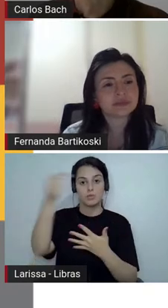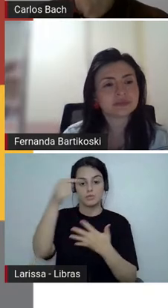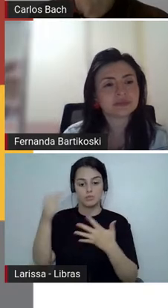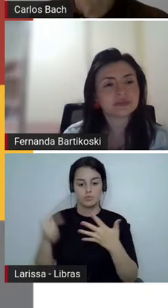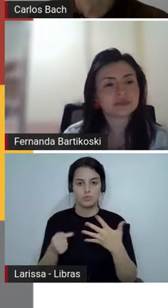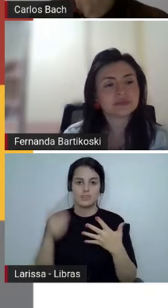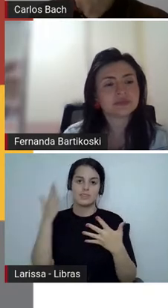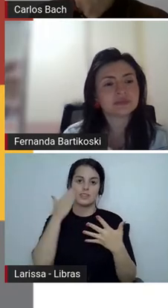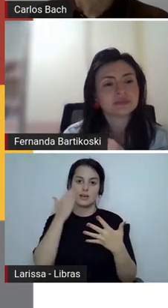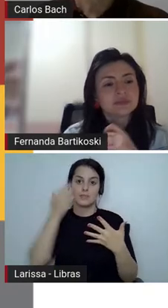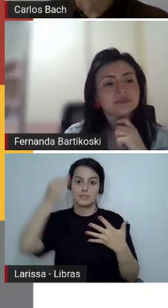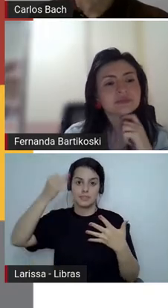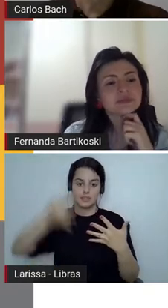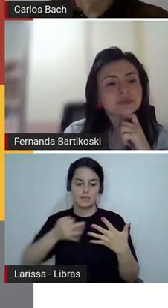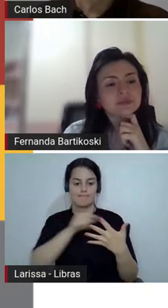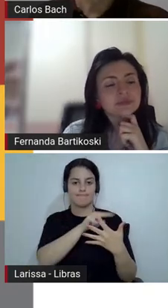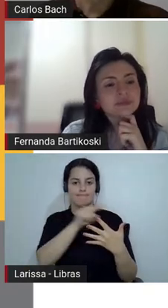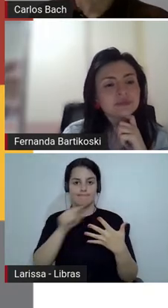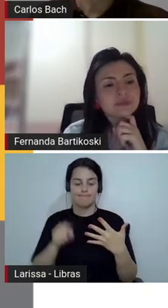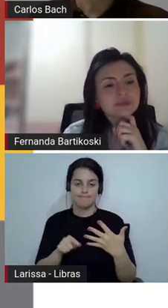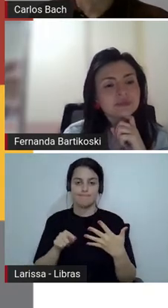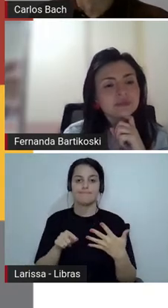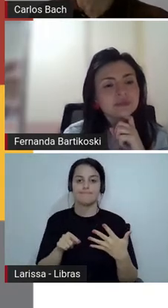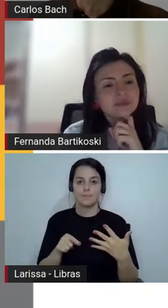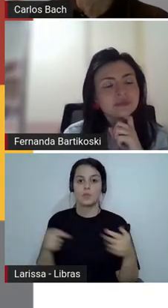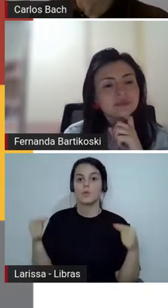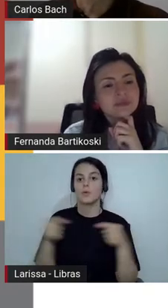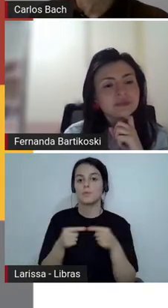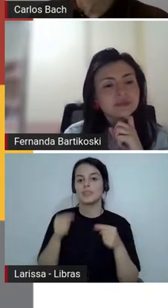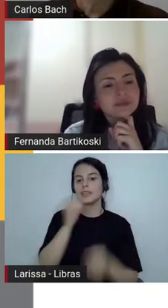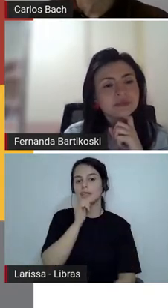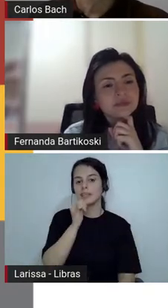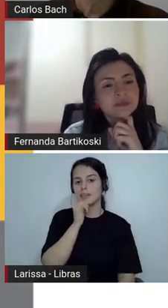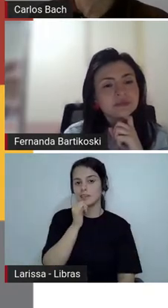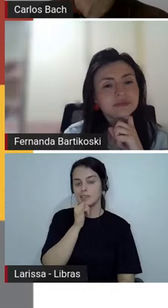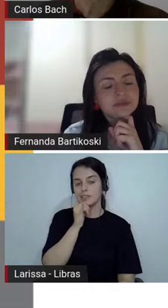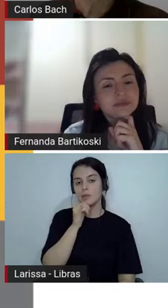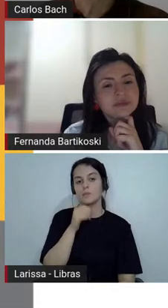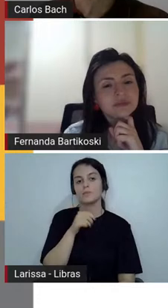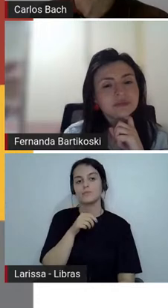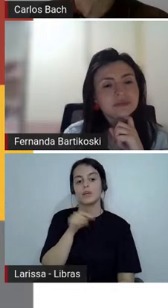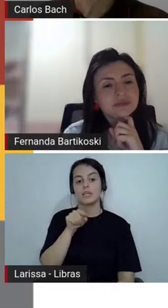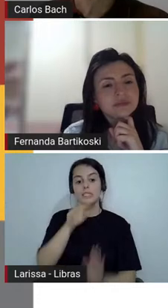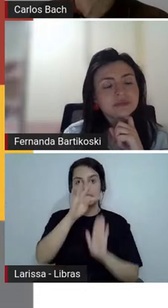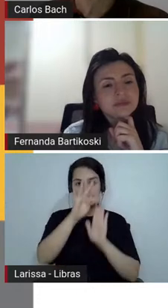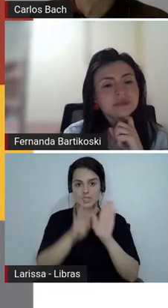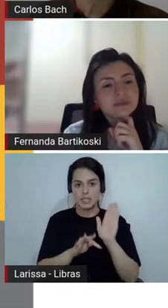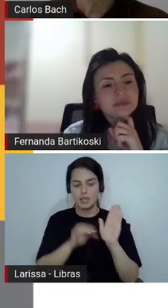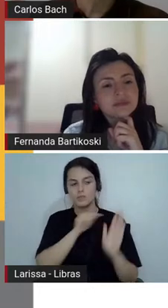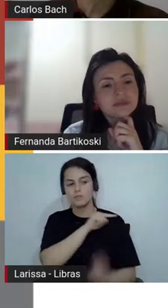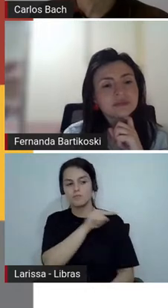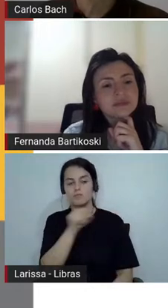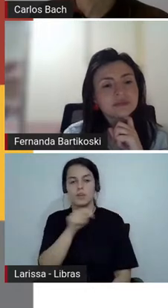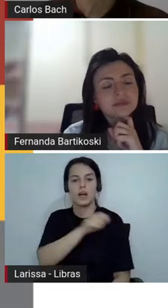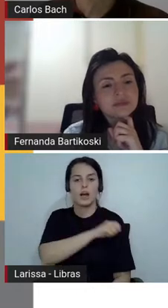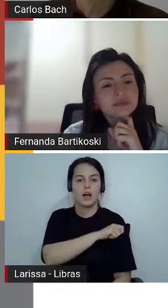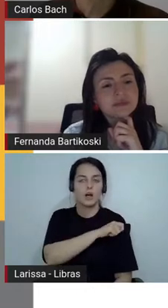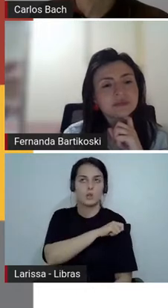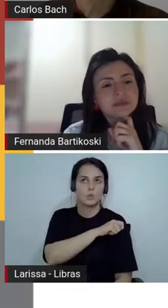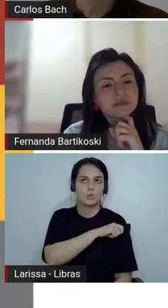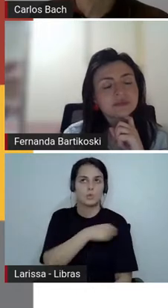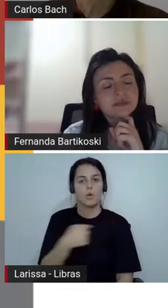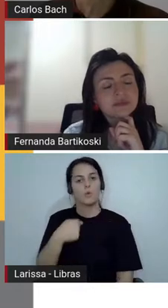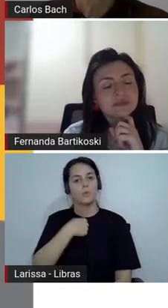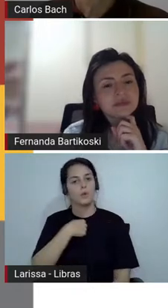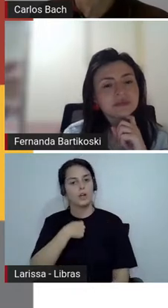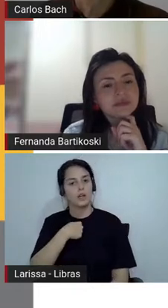que estão mostrando, quando eu vou vendo que expectativas são lançadas sobre aquele texto, o que eu penso sobre aquele